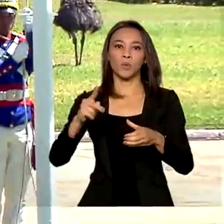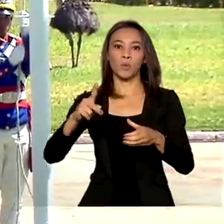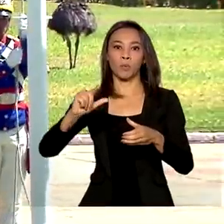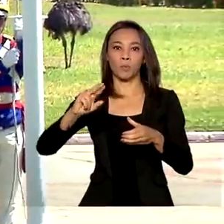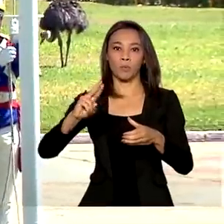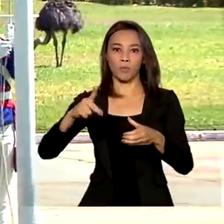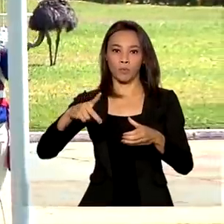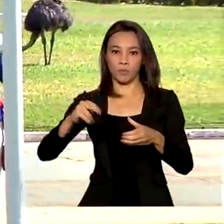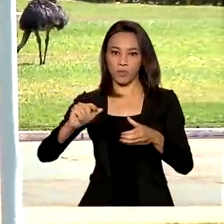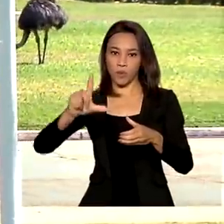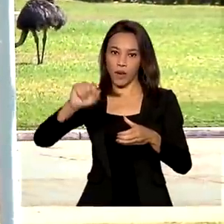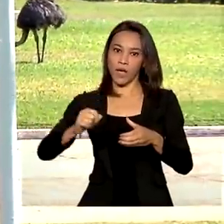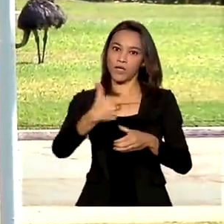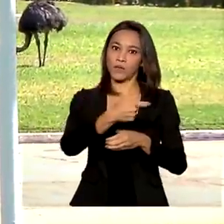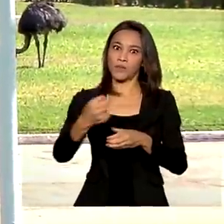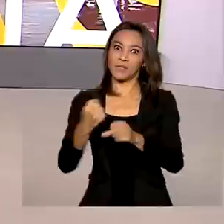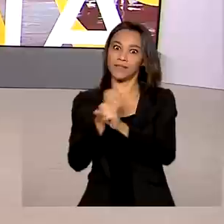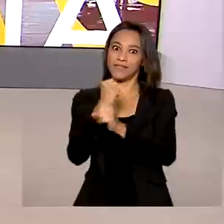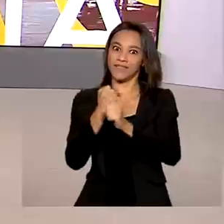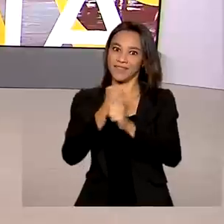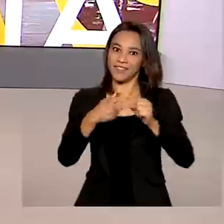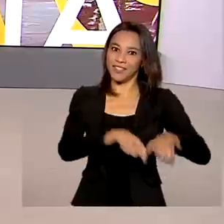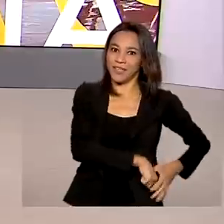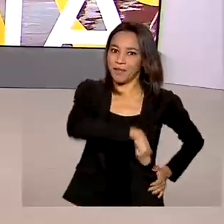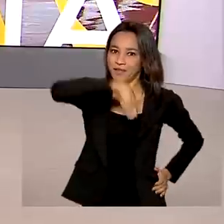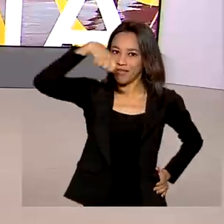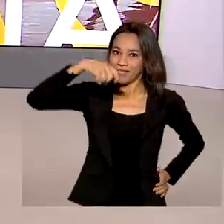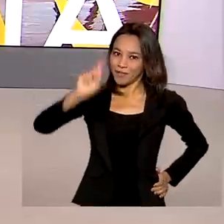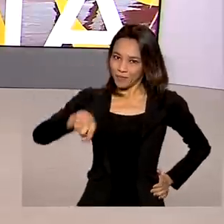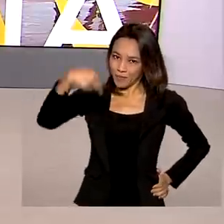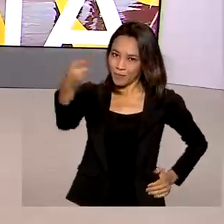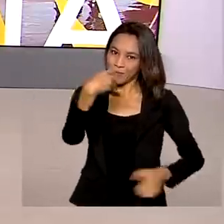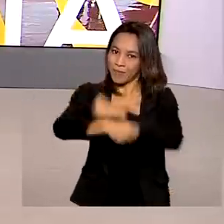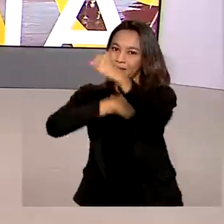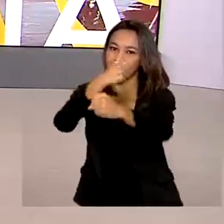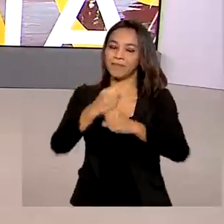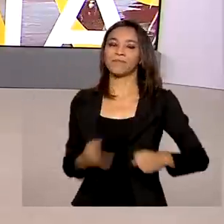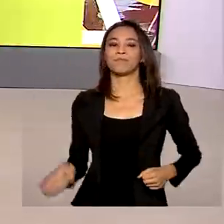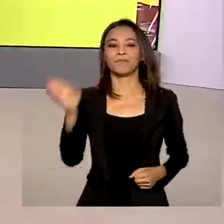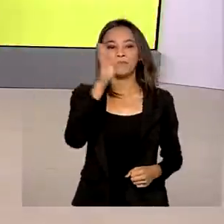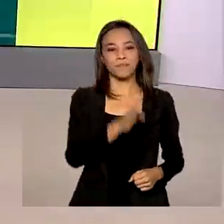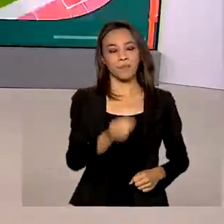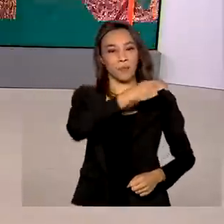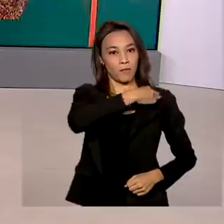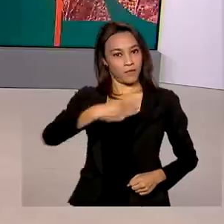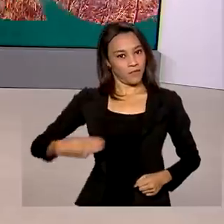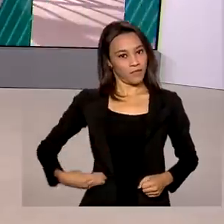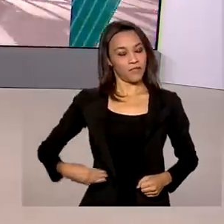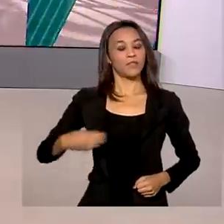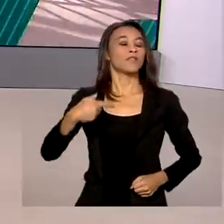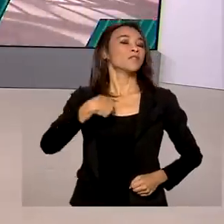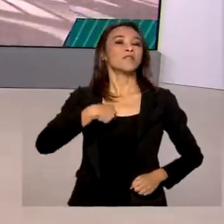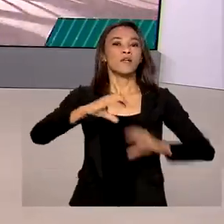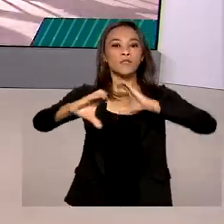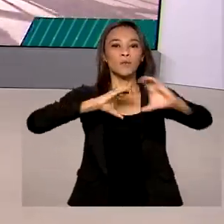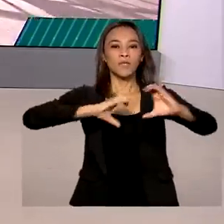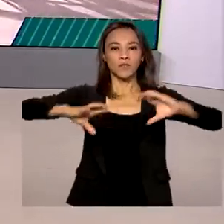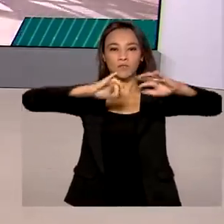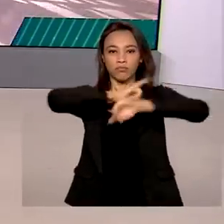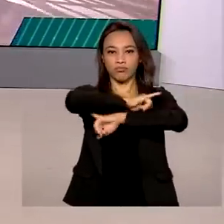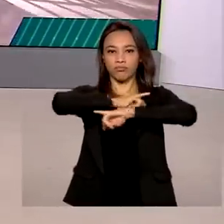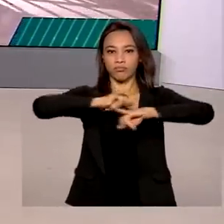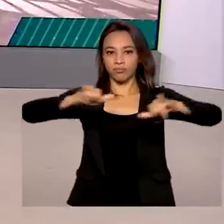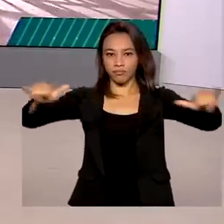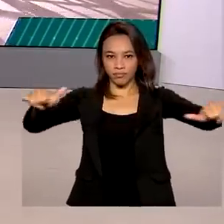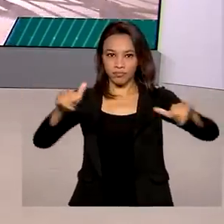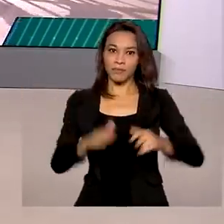anos da independência no ano que vem. O ministro das Comunicações, Fábio Faria, fez um pronunciamento em cadeia de rádio e